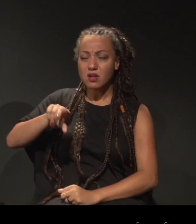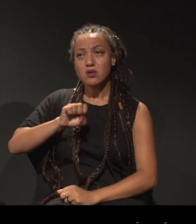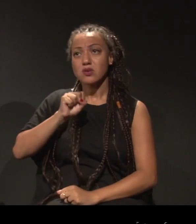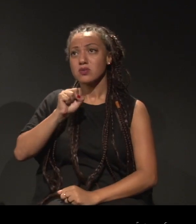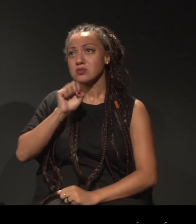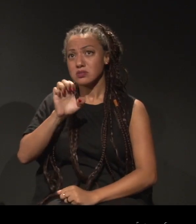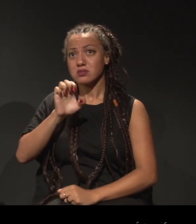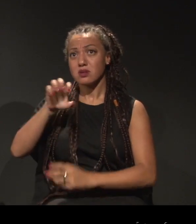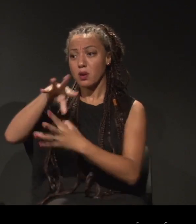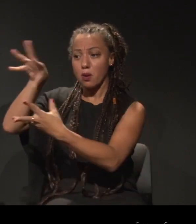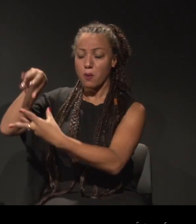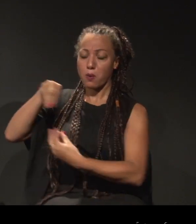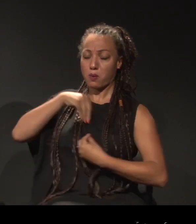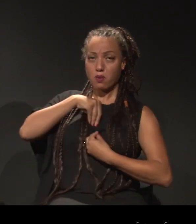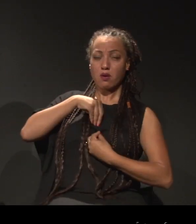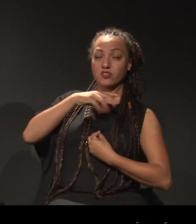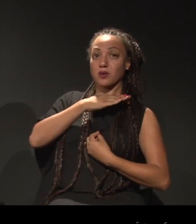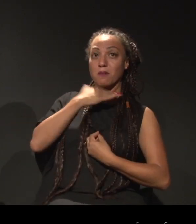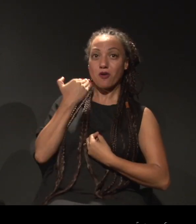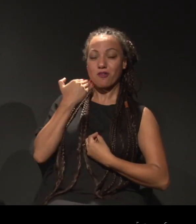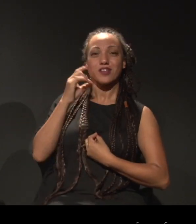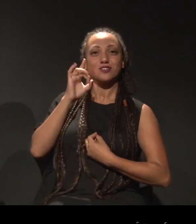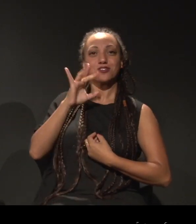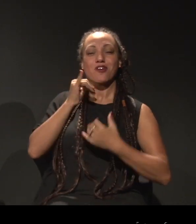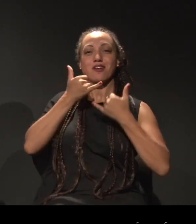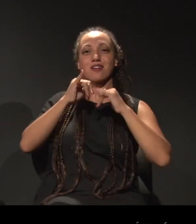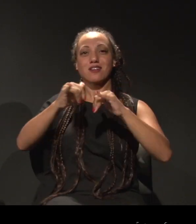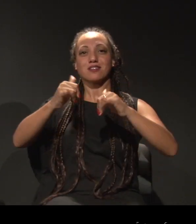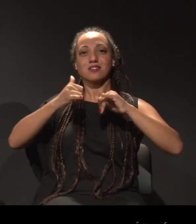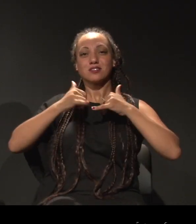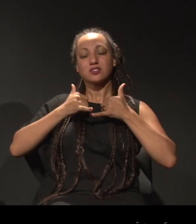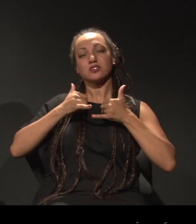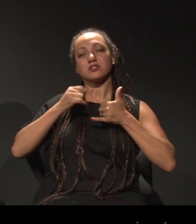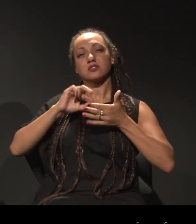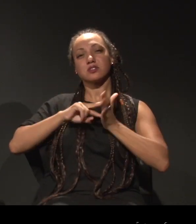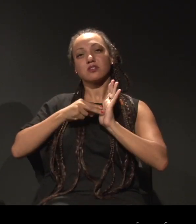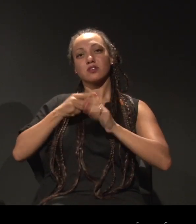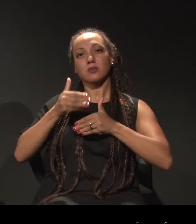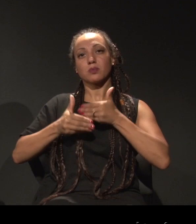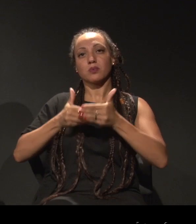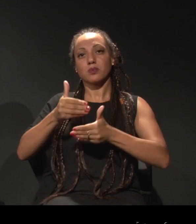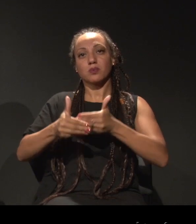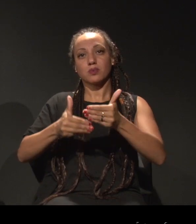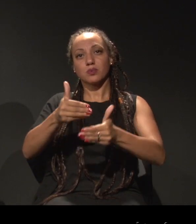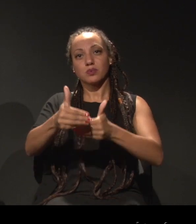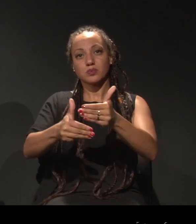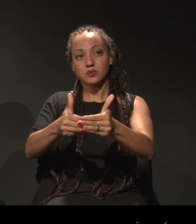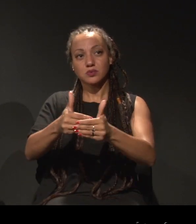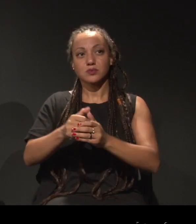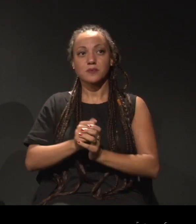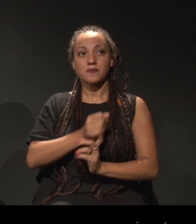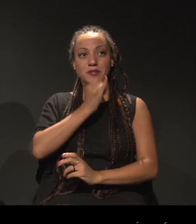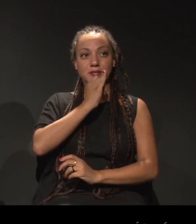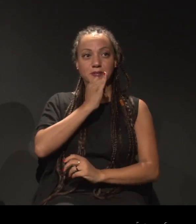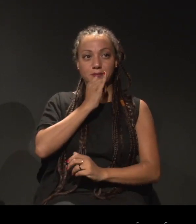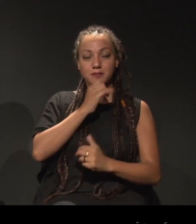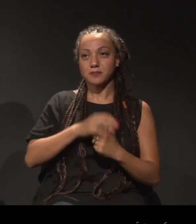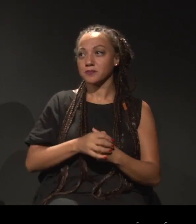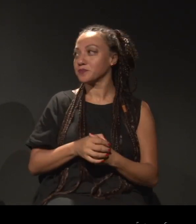você, você morre. É energia, é processo. Como quando a gente vê